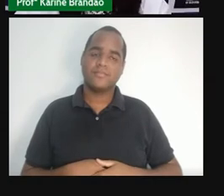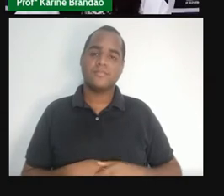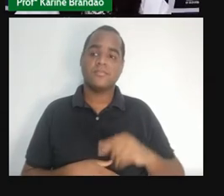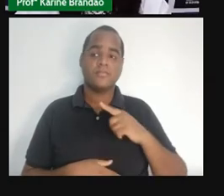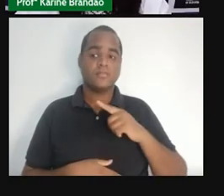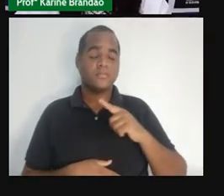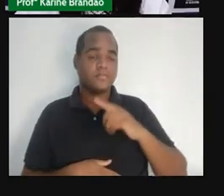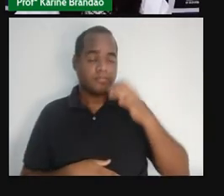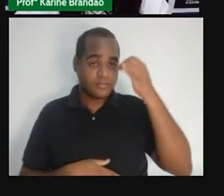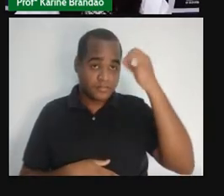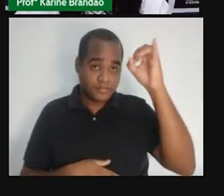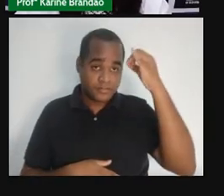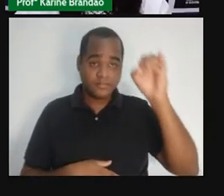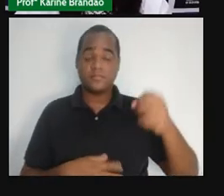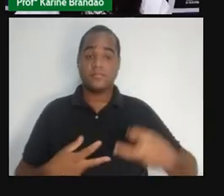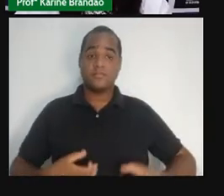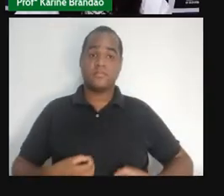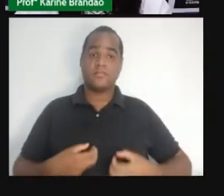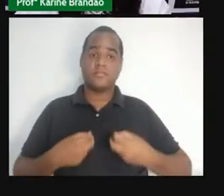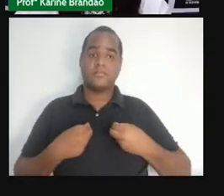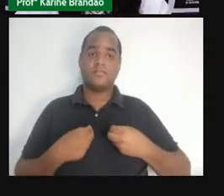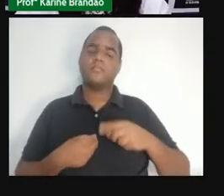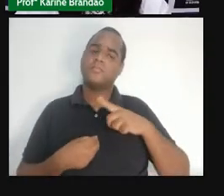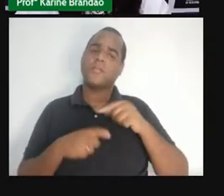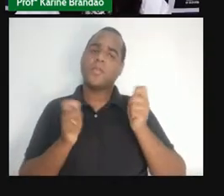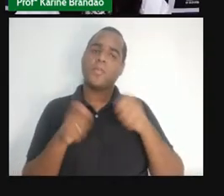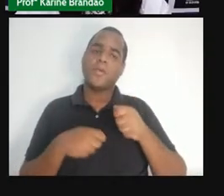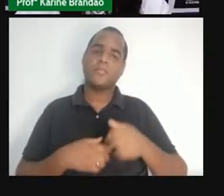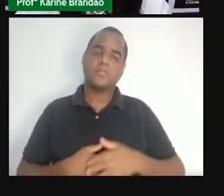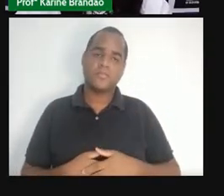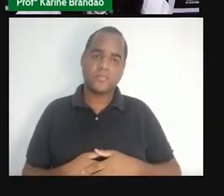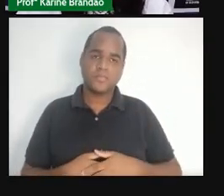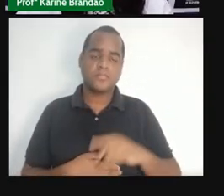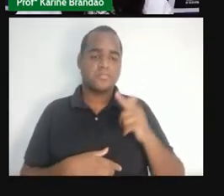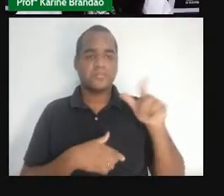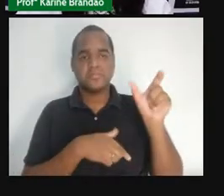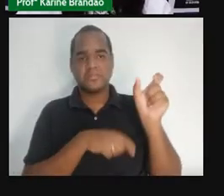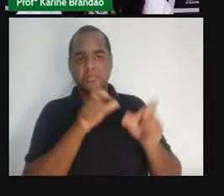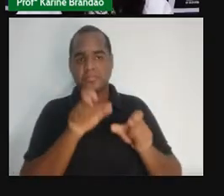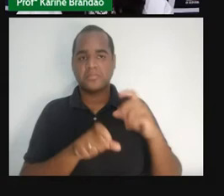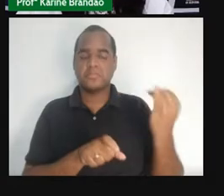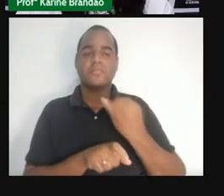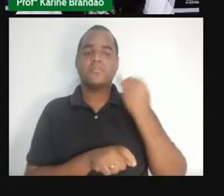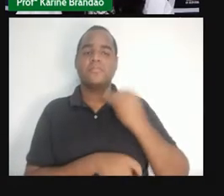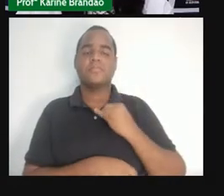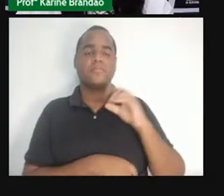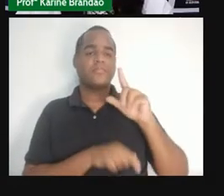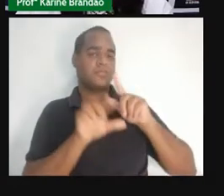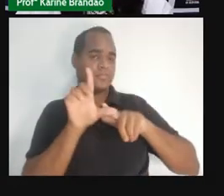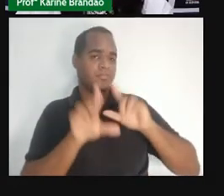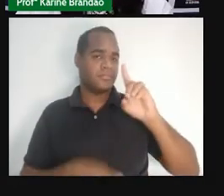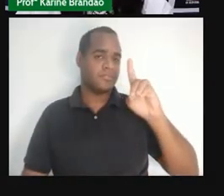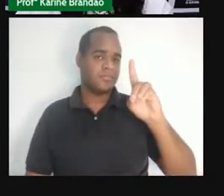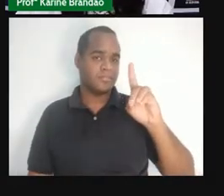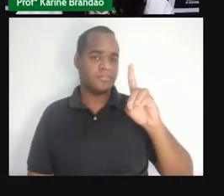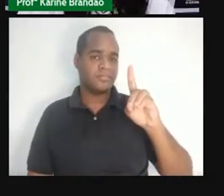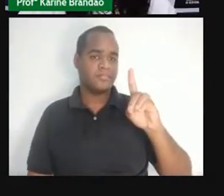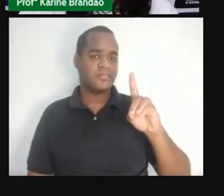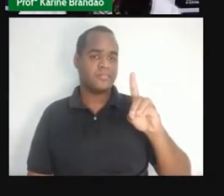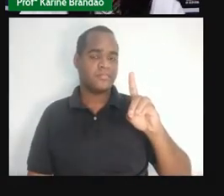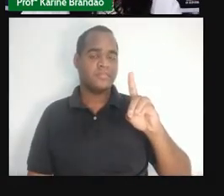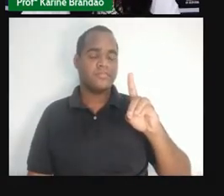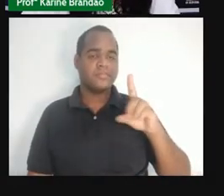um câncer, tá? Só nos resta, então, qual a alternativa? A letra D. Fazer com que desenvolvam